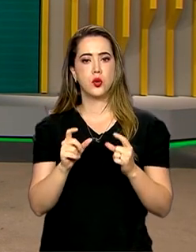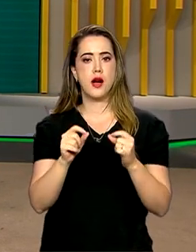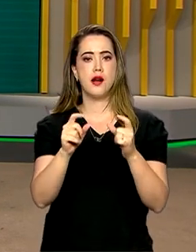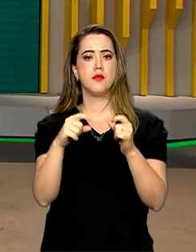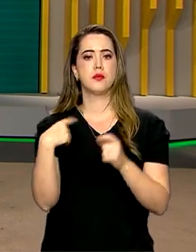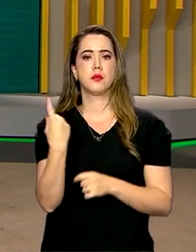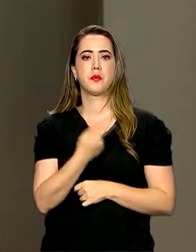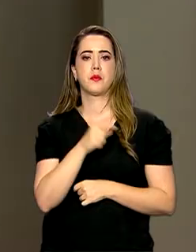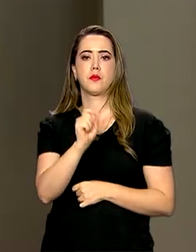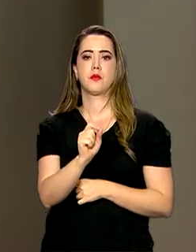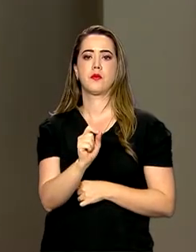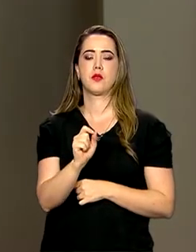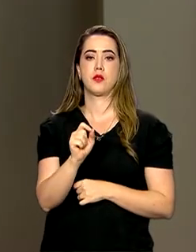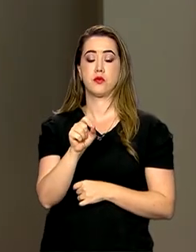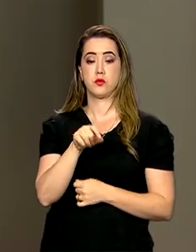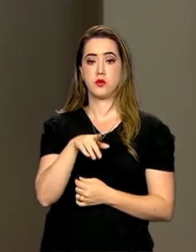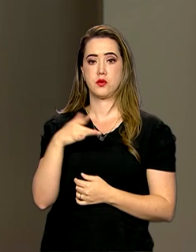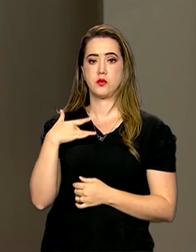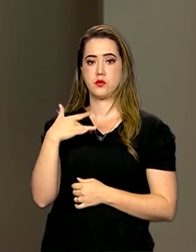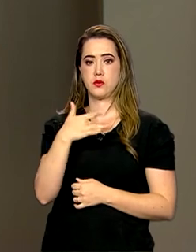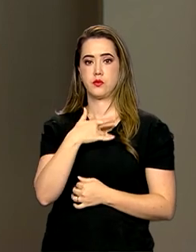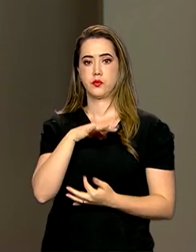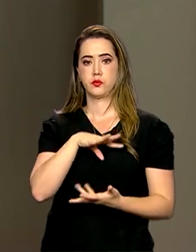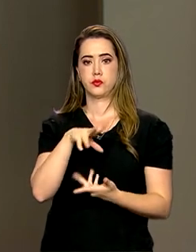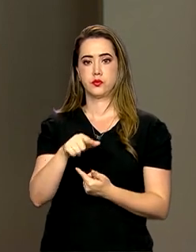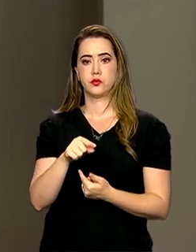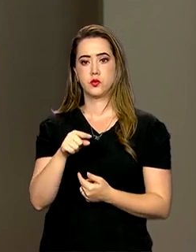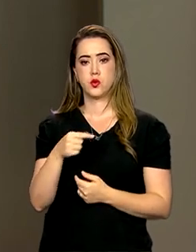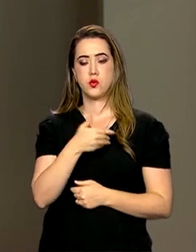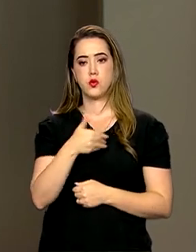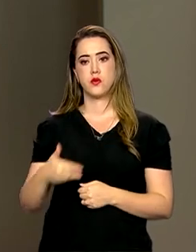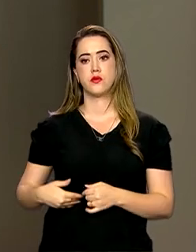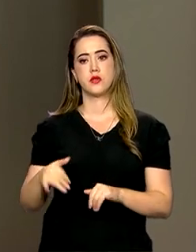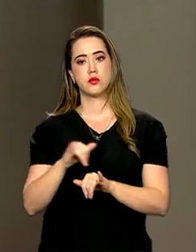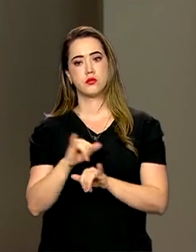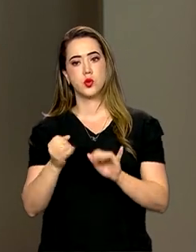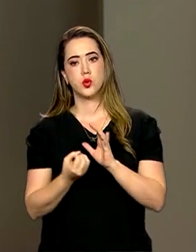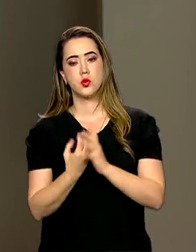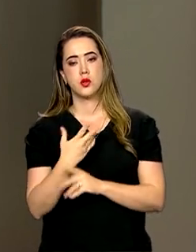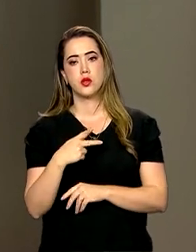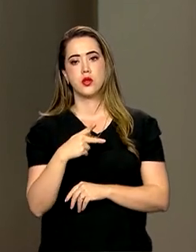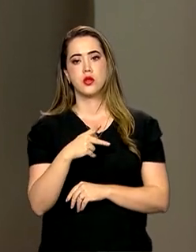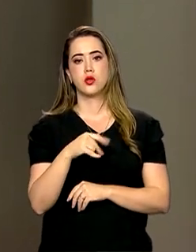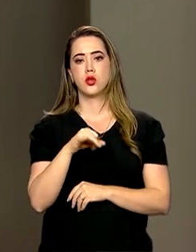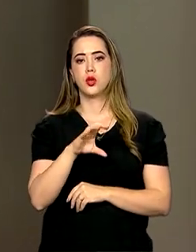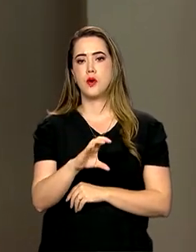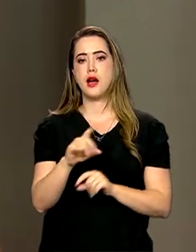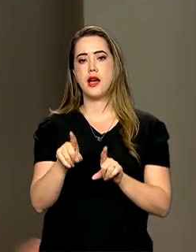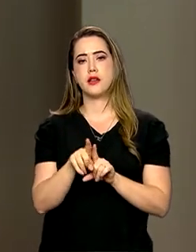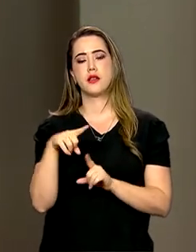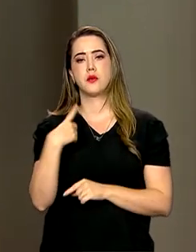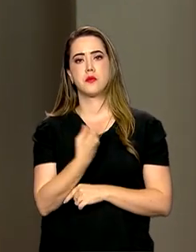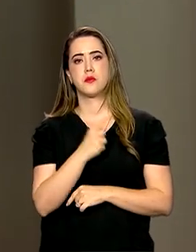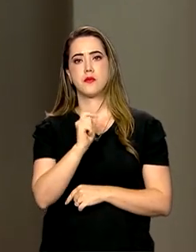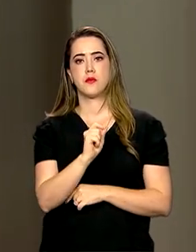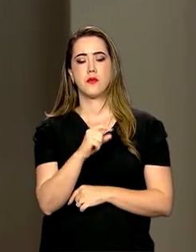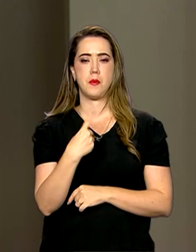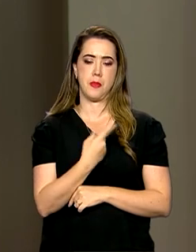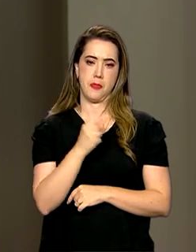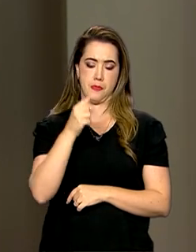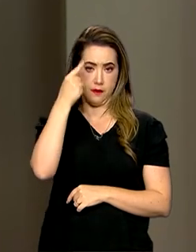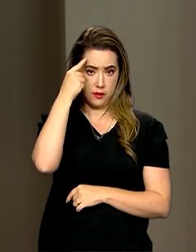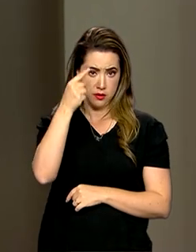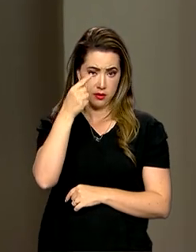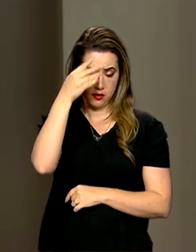do SAMU. O governo lançou o novo PAC. Na área da saúde, a ideia é combater problemas estruturais já a partir